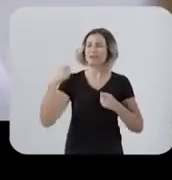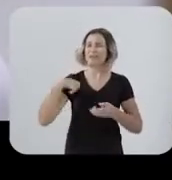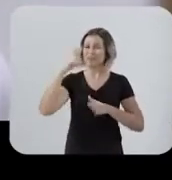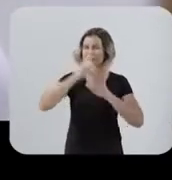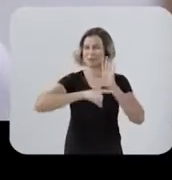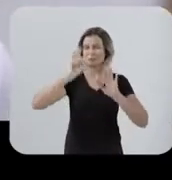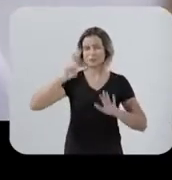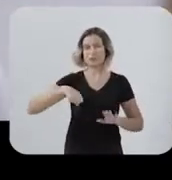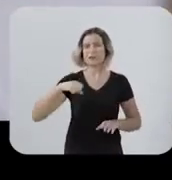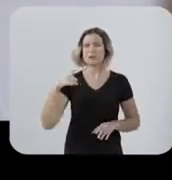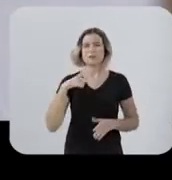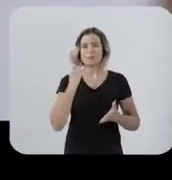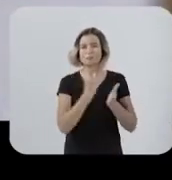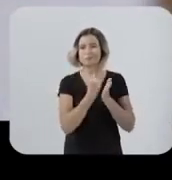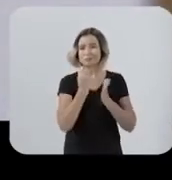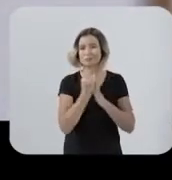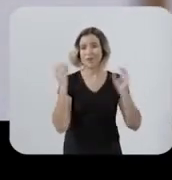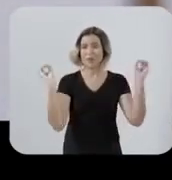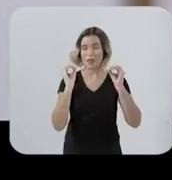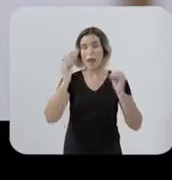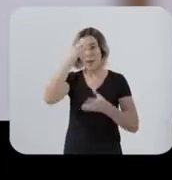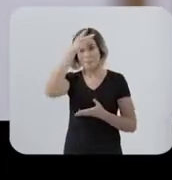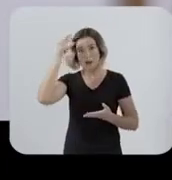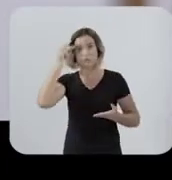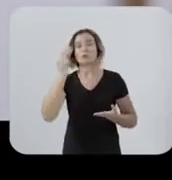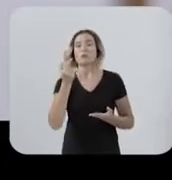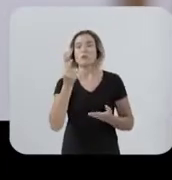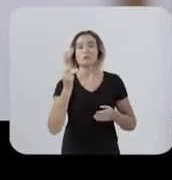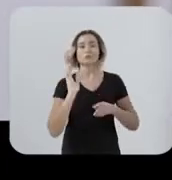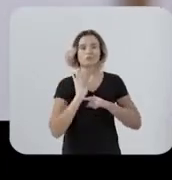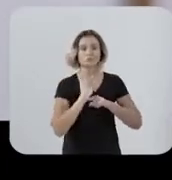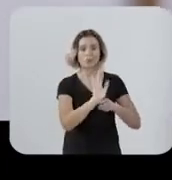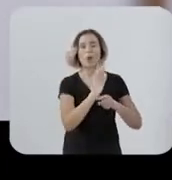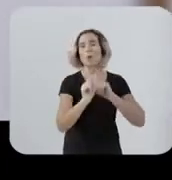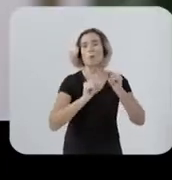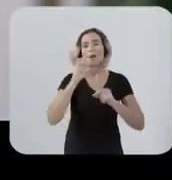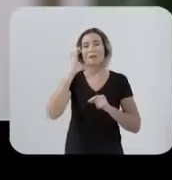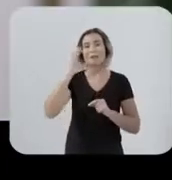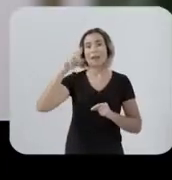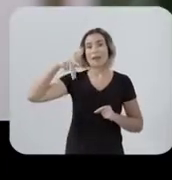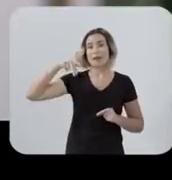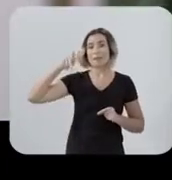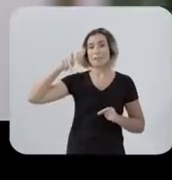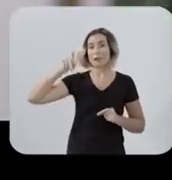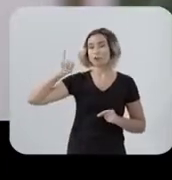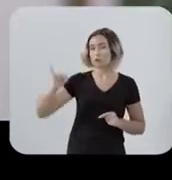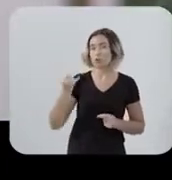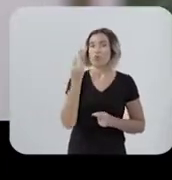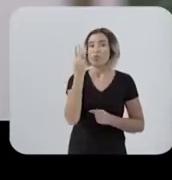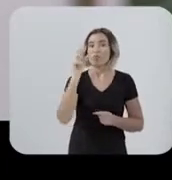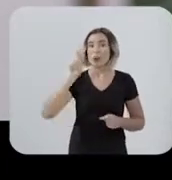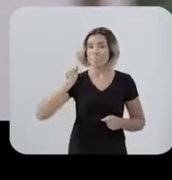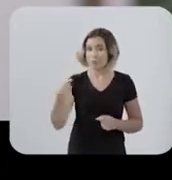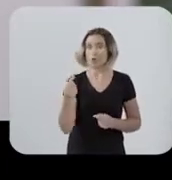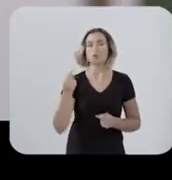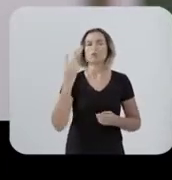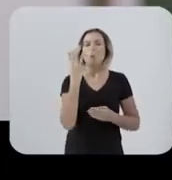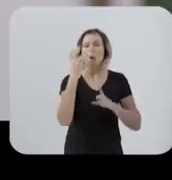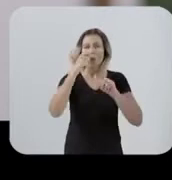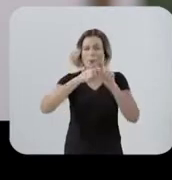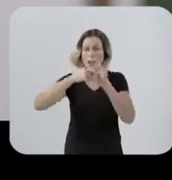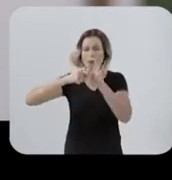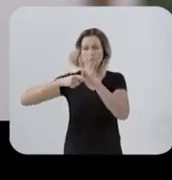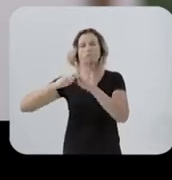sim Quem não tem um registro ainda A Prefeitura vai bancar a abertura do CNPJ Serão 3 mil reais 4 meses de